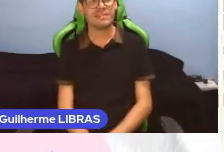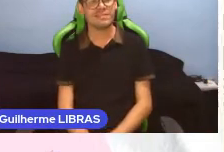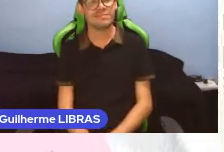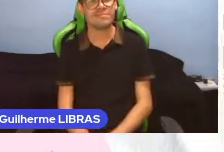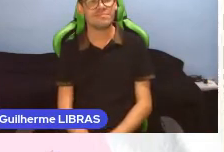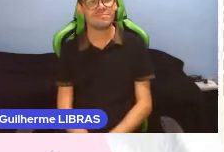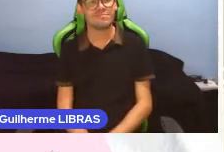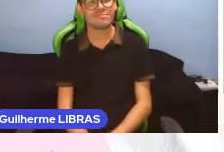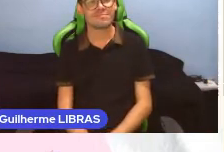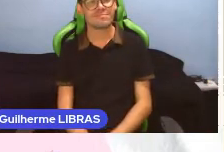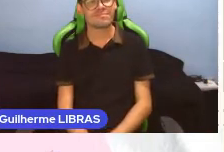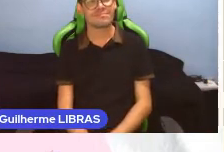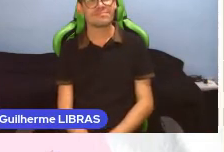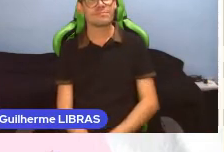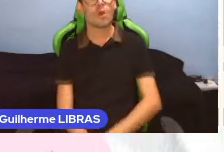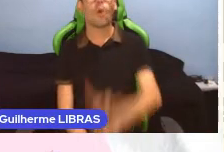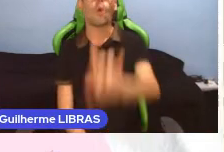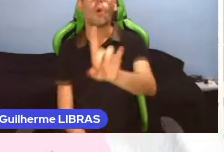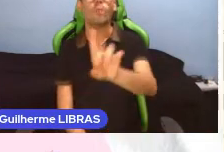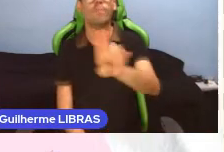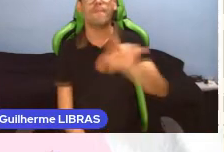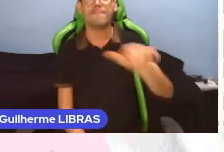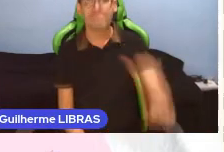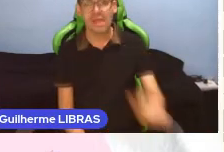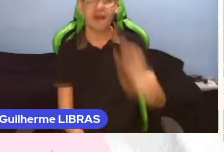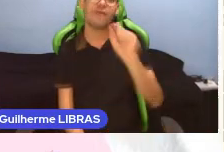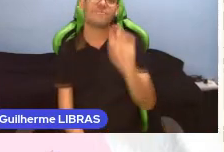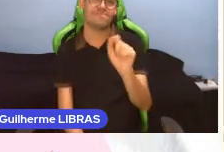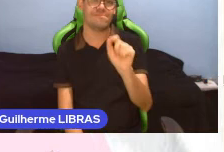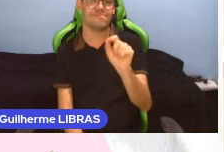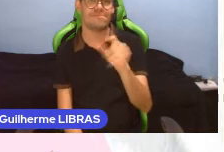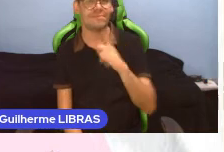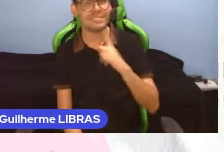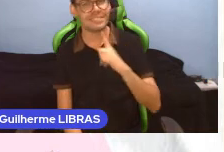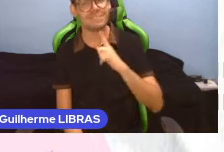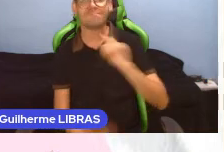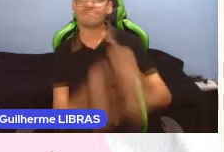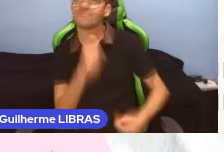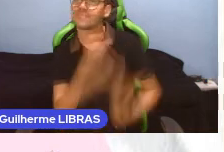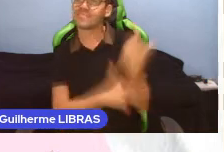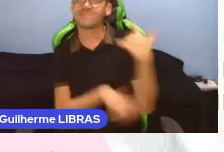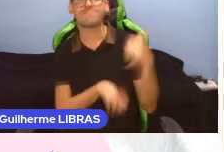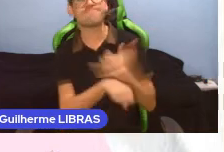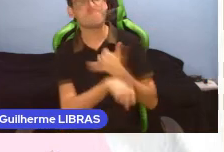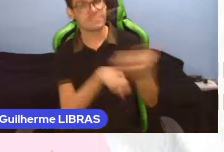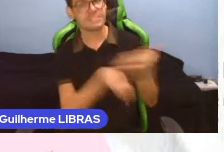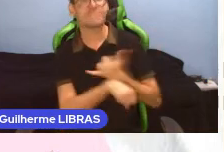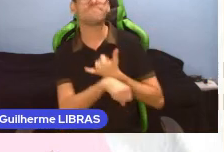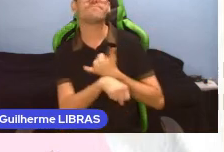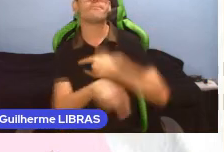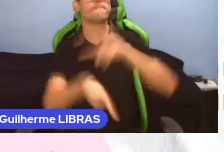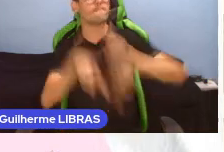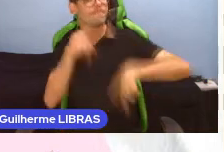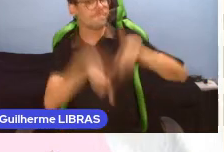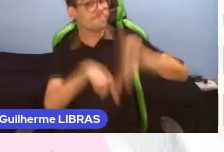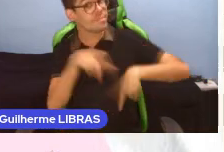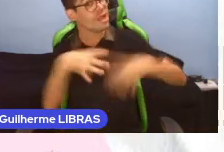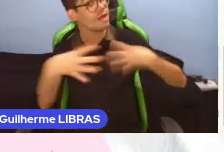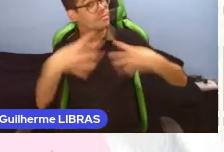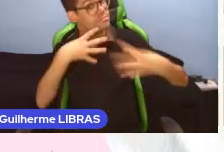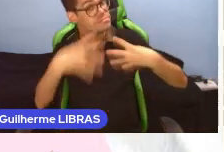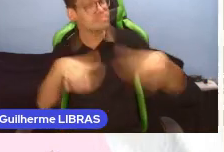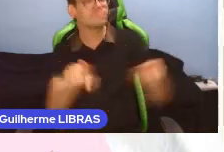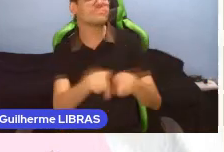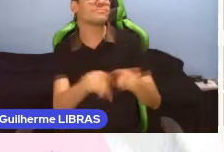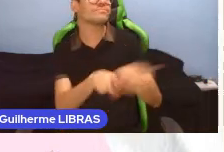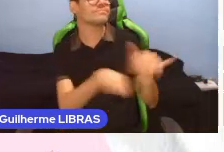O desenho universal para a aprendizagem é um conjunto de possibilidades, materiais flexíveis, técnicas e